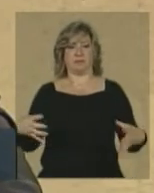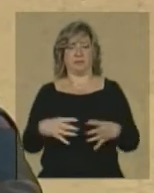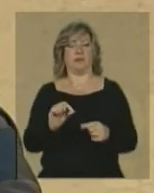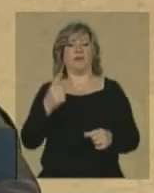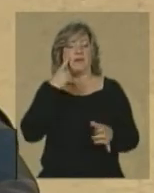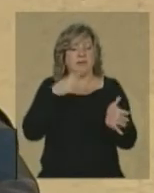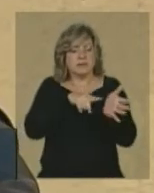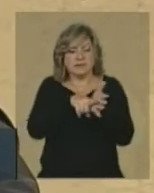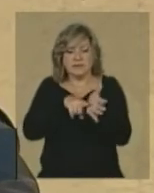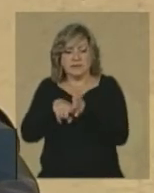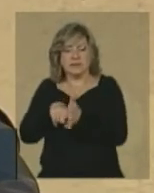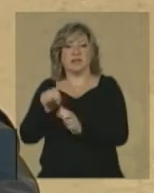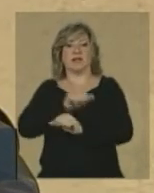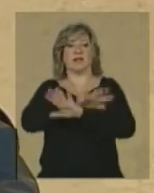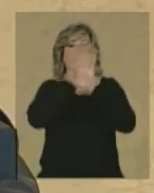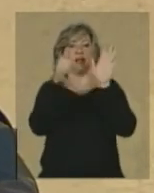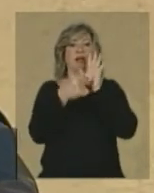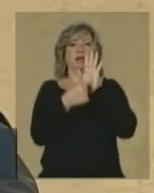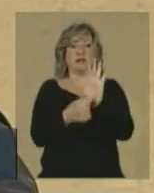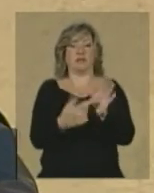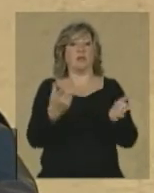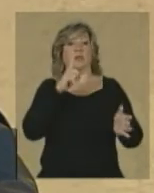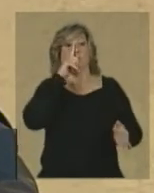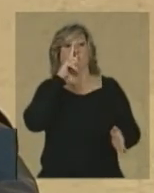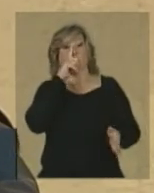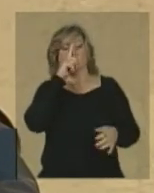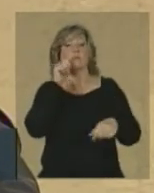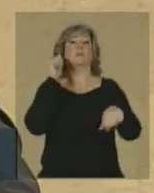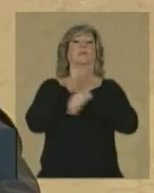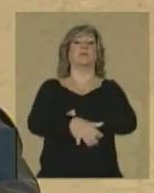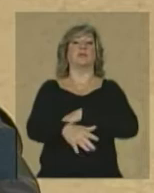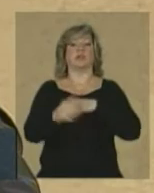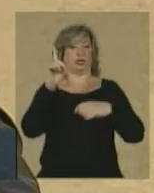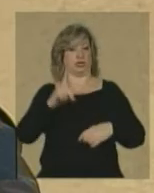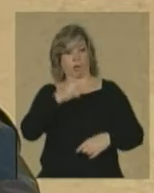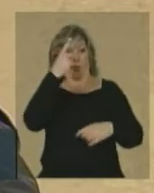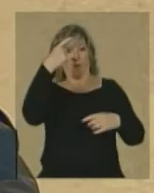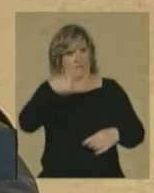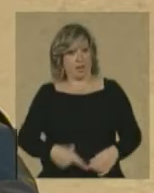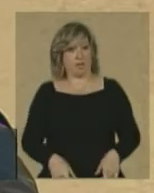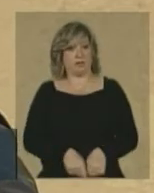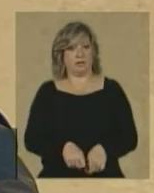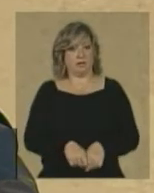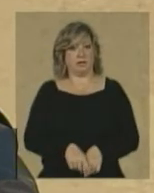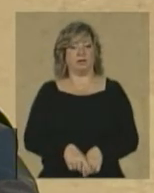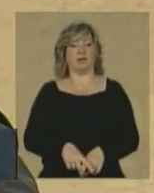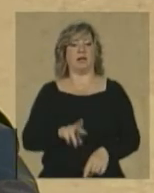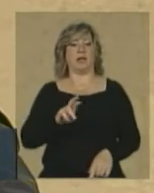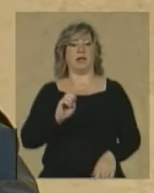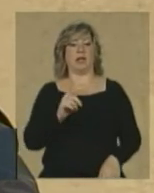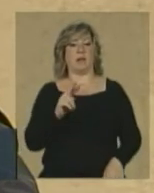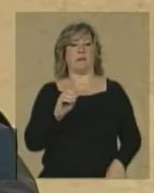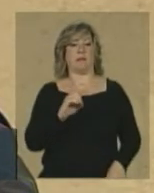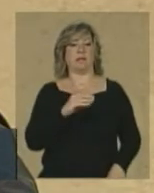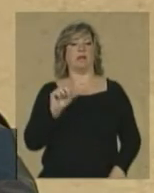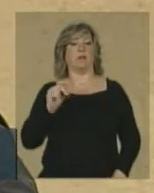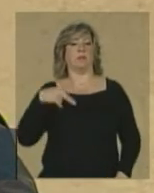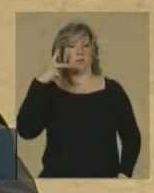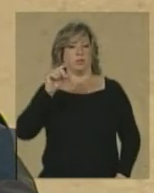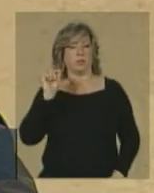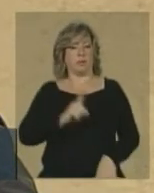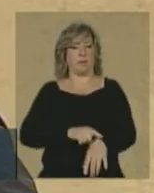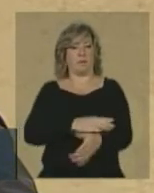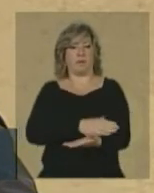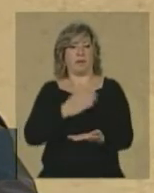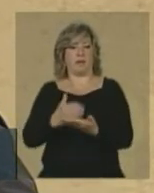examinar e esclarecer as graves violações de direitos humanos praticadas no contexto da repressão política ocorrida no período fixado